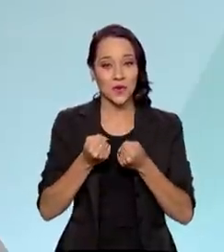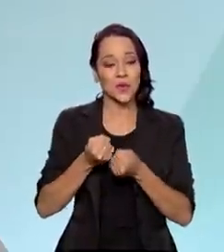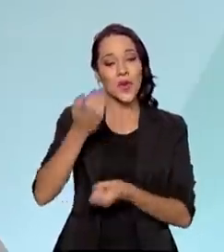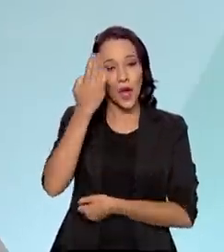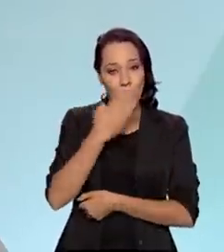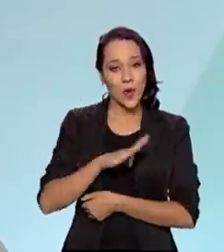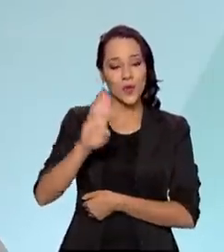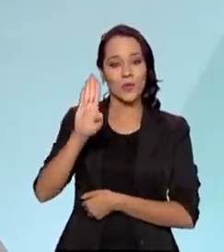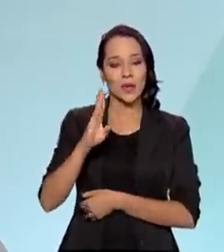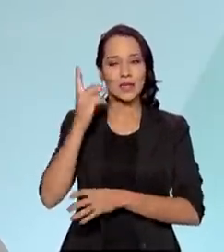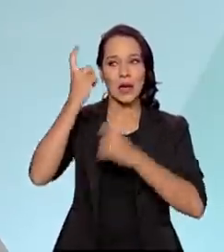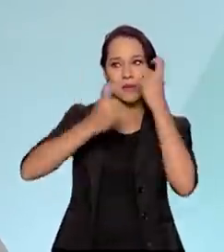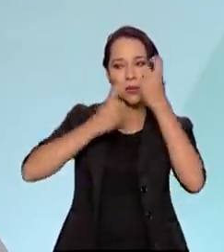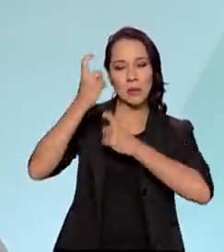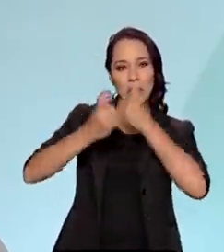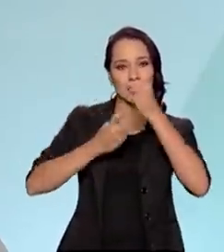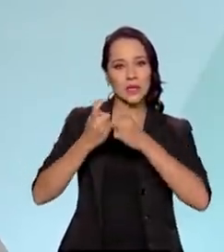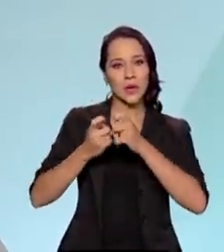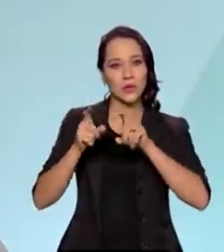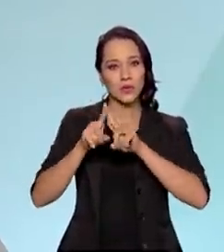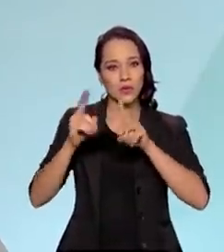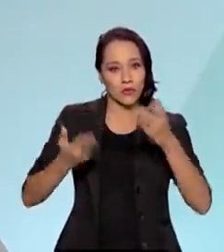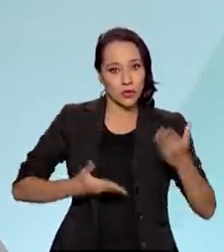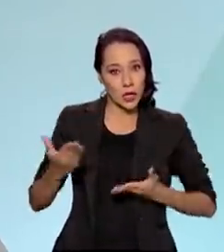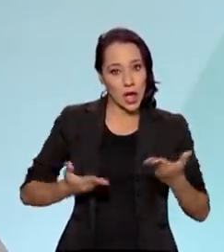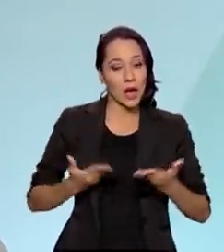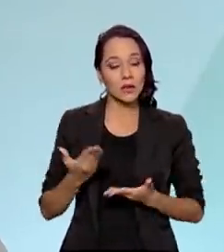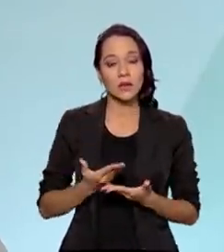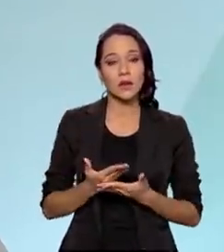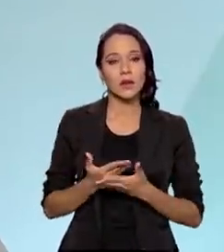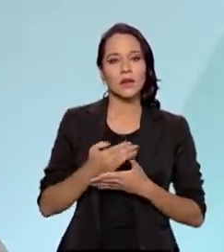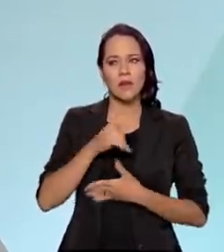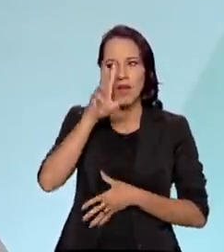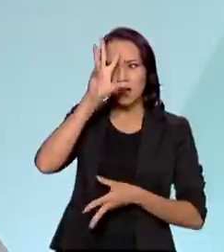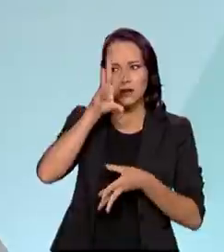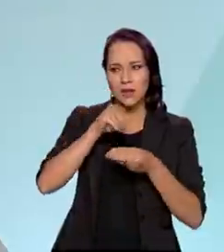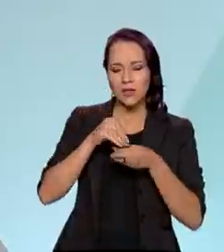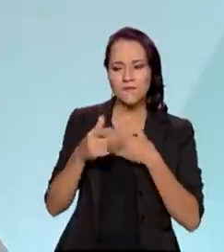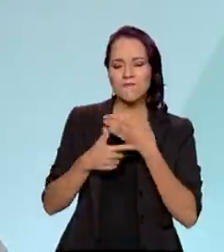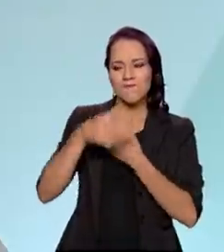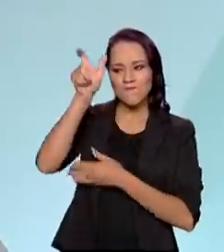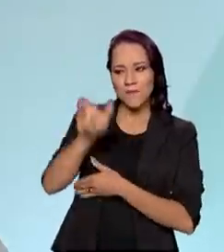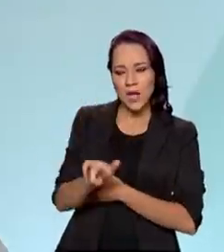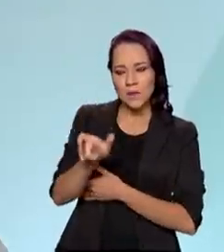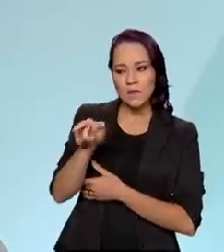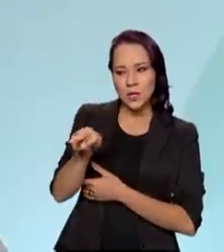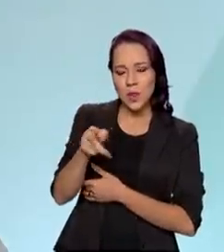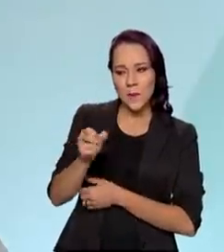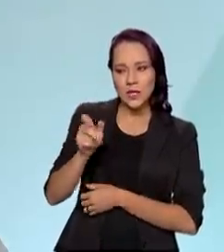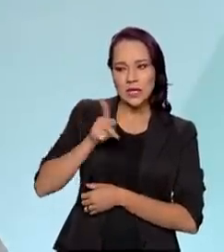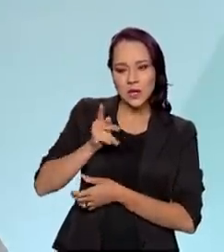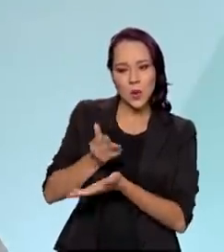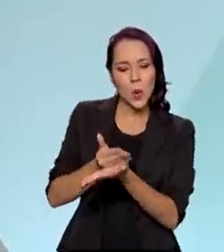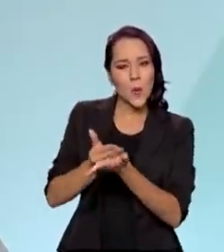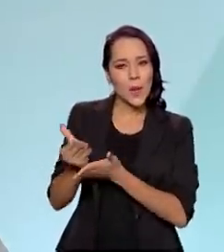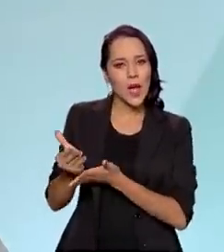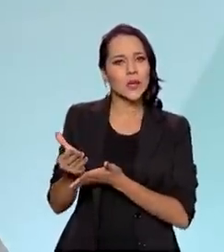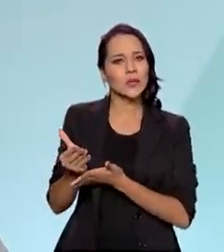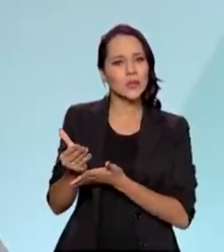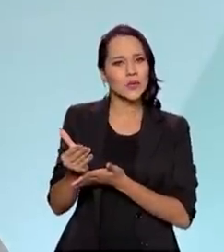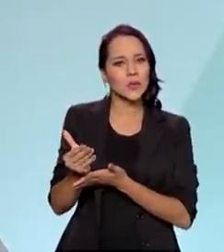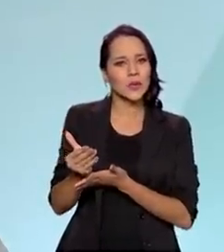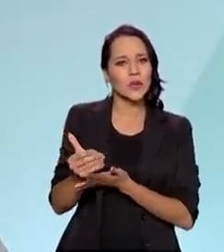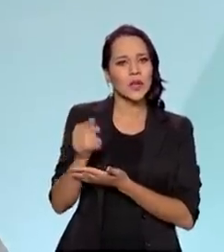compromisso, à preocupação dos empregados com o papel, porque entendiam que aquele aposentado, desde o início, na concessão